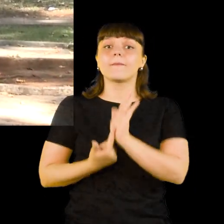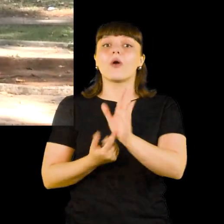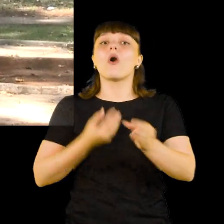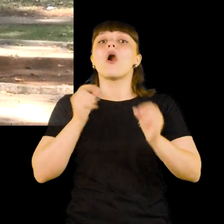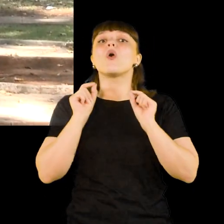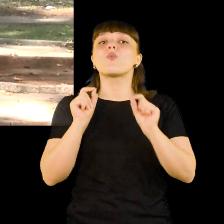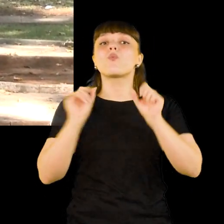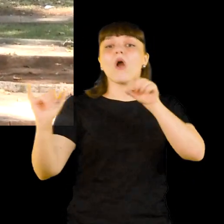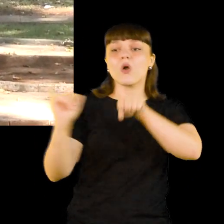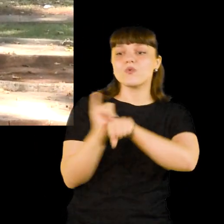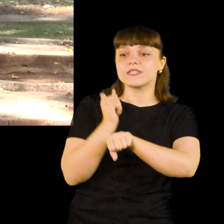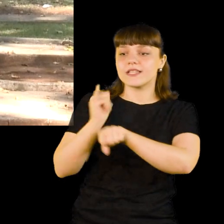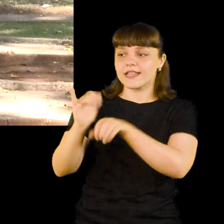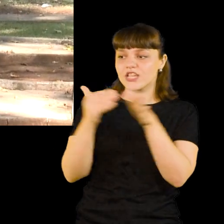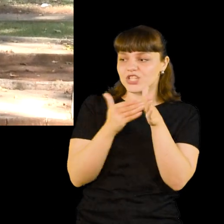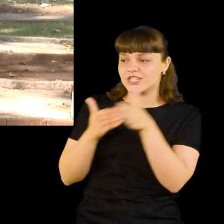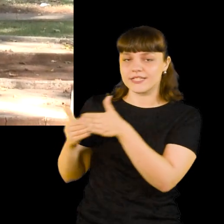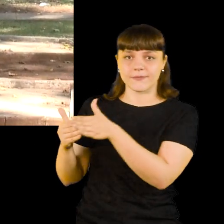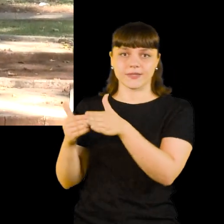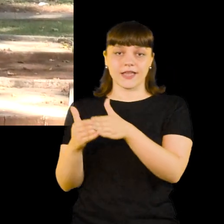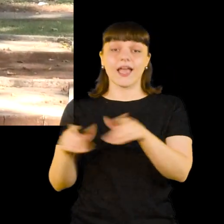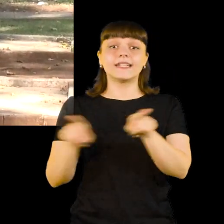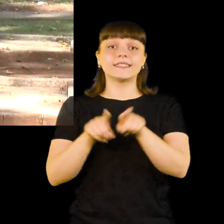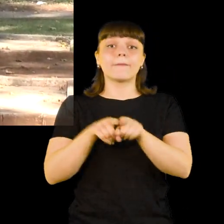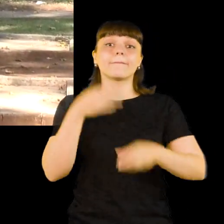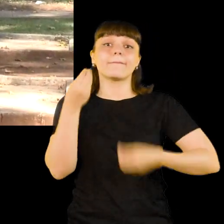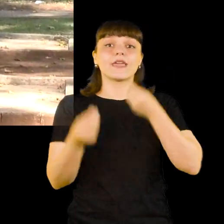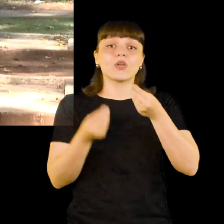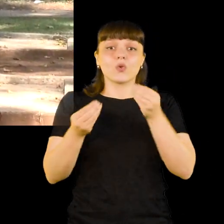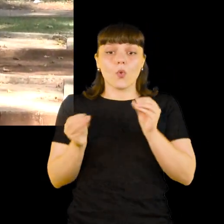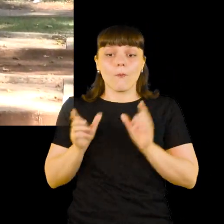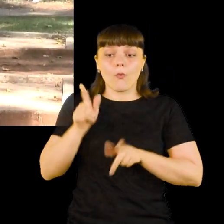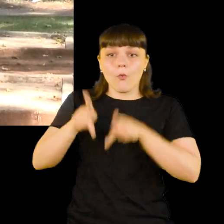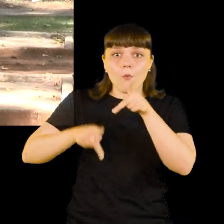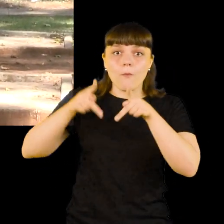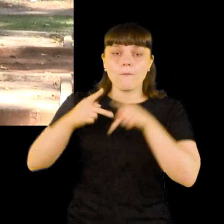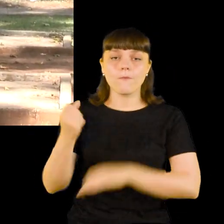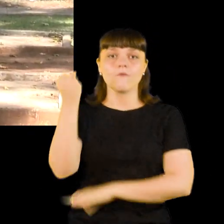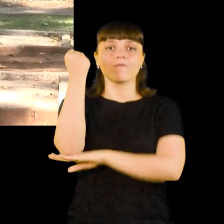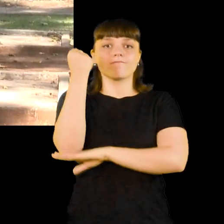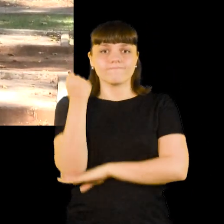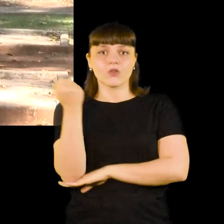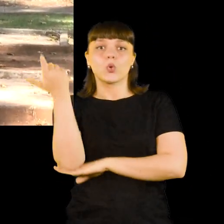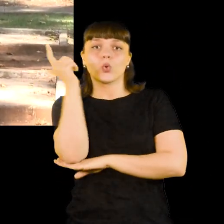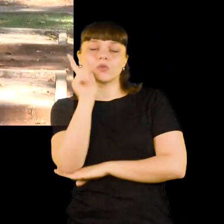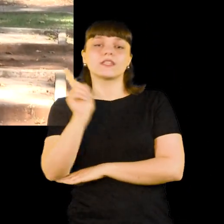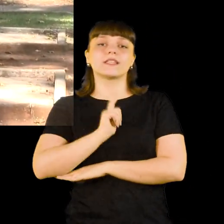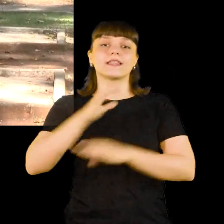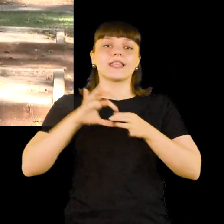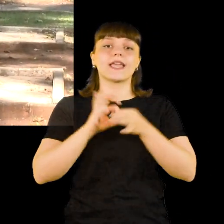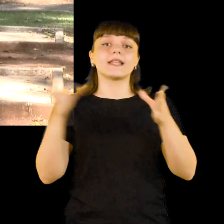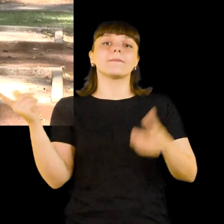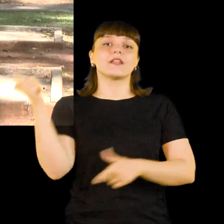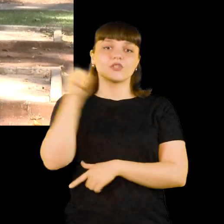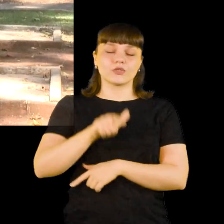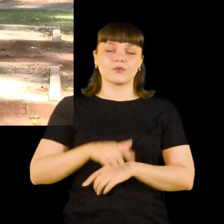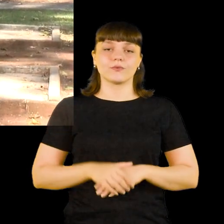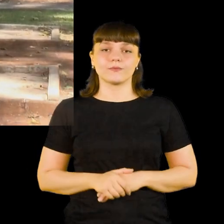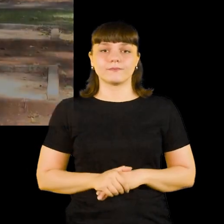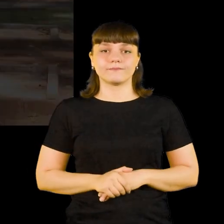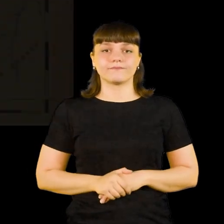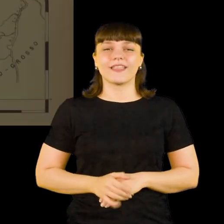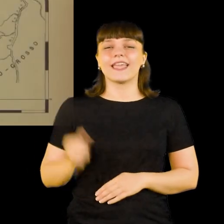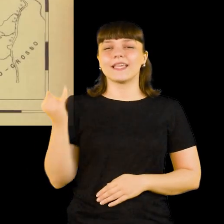eram esses mecanismos de restrições e também a resistência dessa população para recuperar a autonomia e a